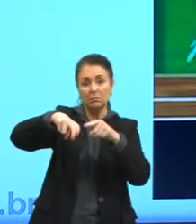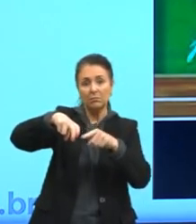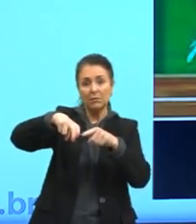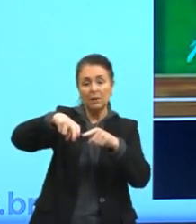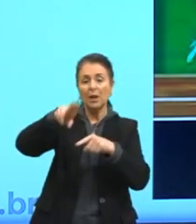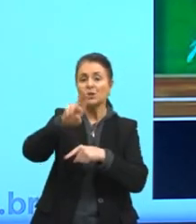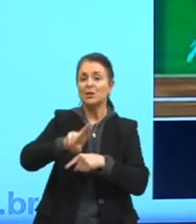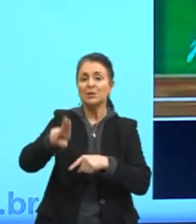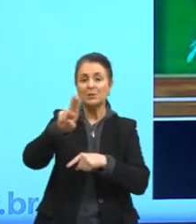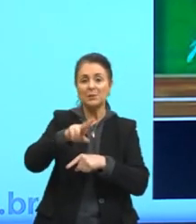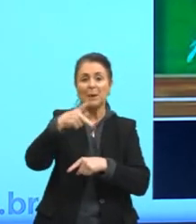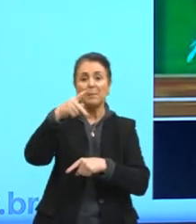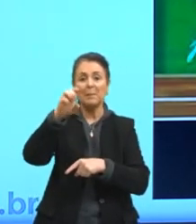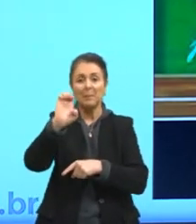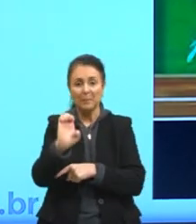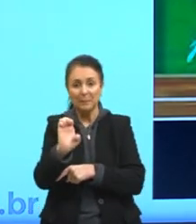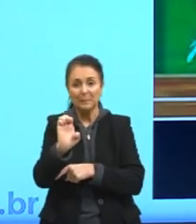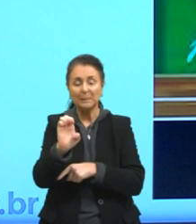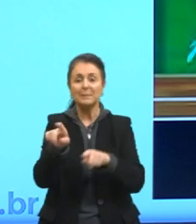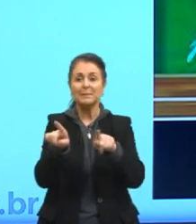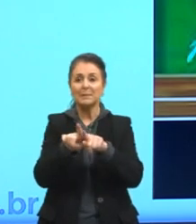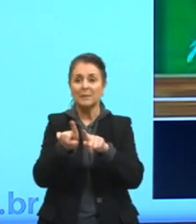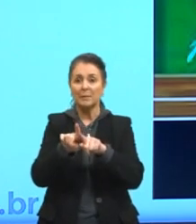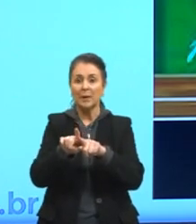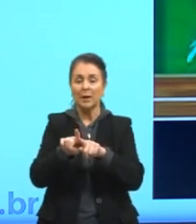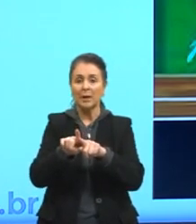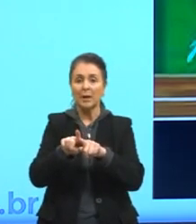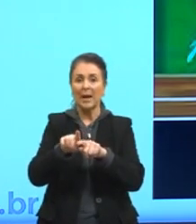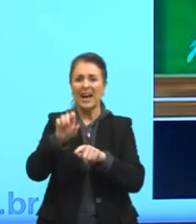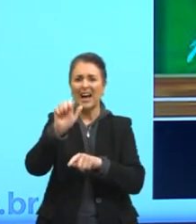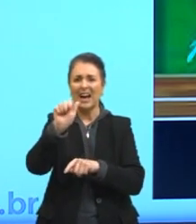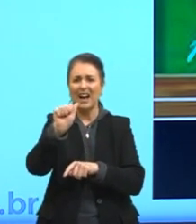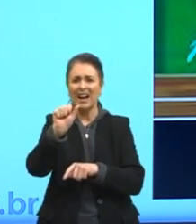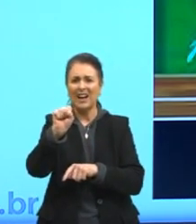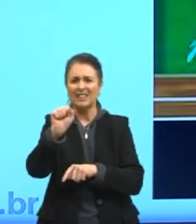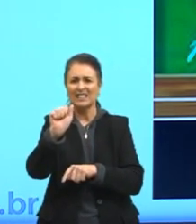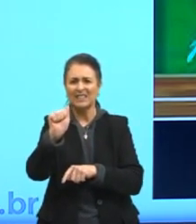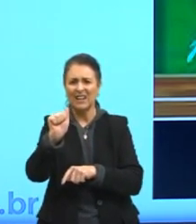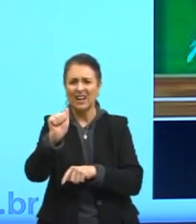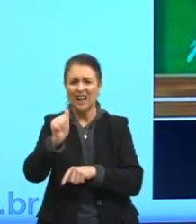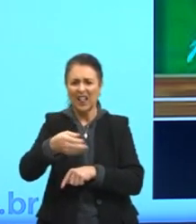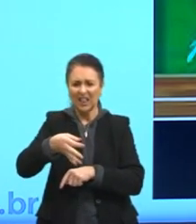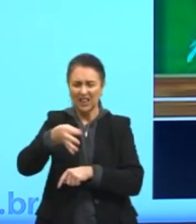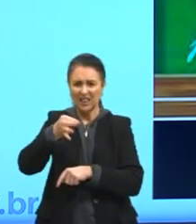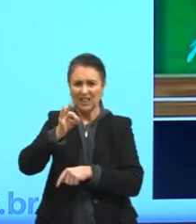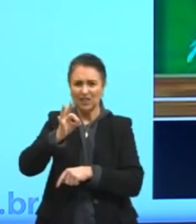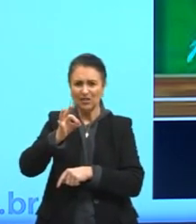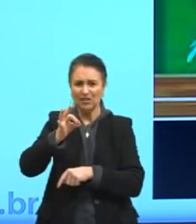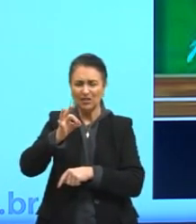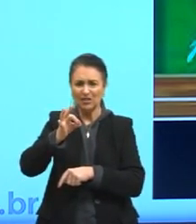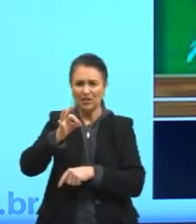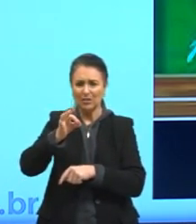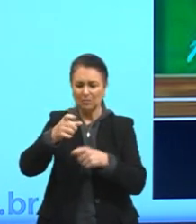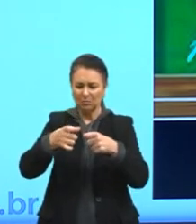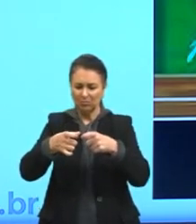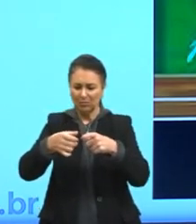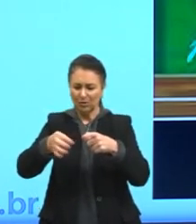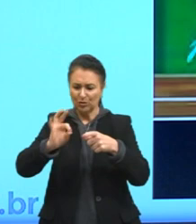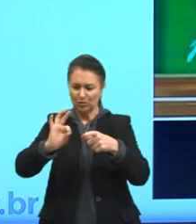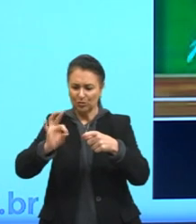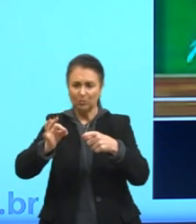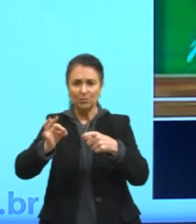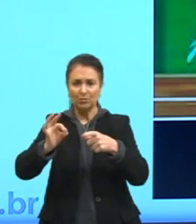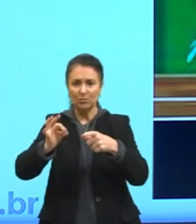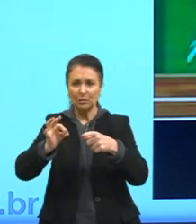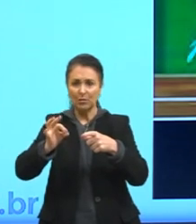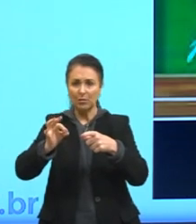A gente usa o nome pé. A asa da xícara, né? A gente sabe que a xícara não sai voando, mas esse